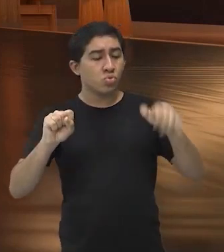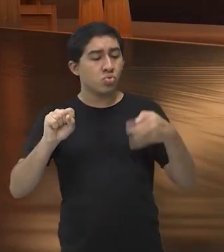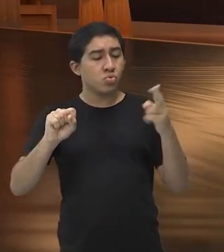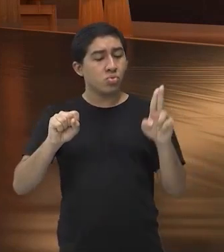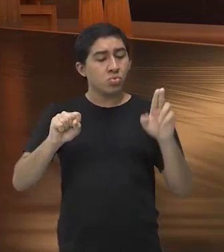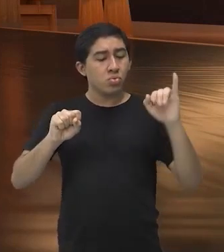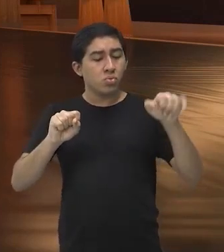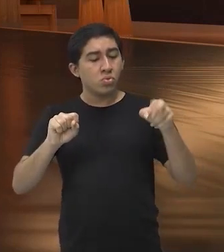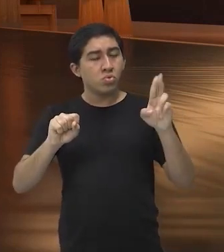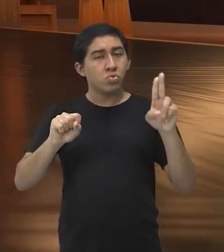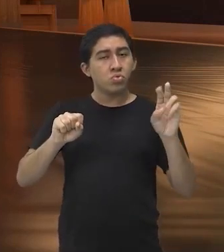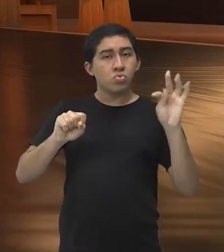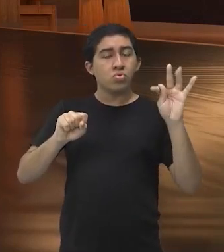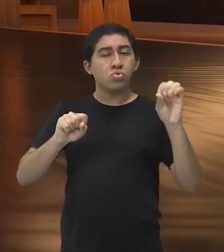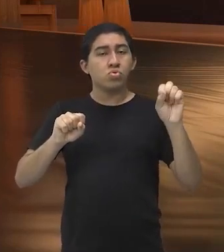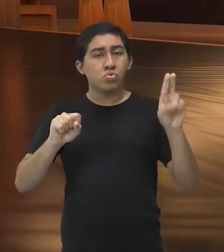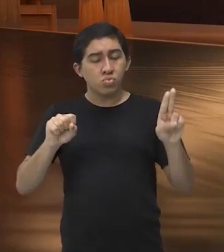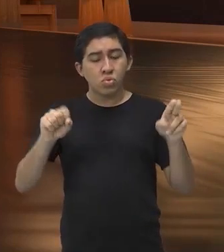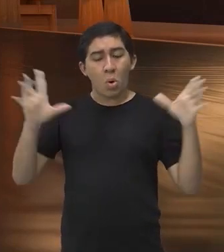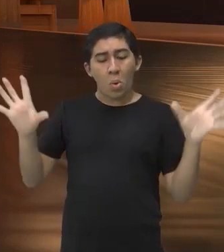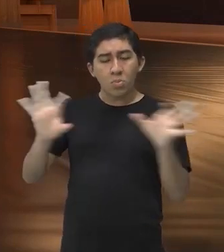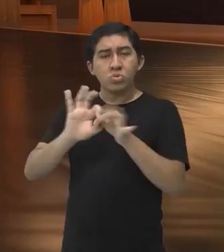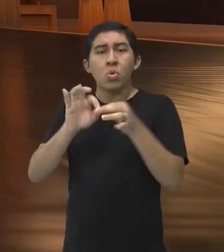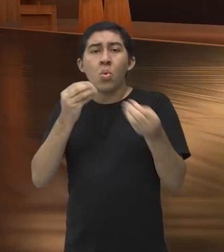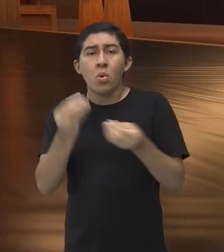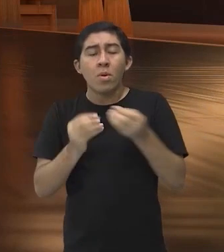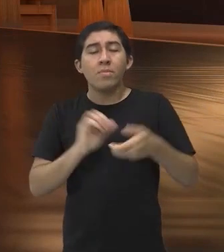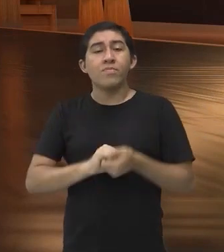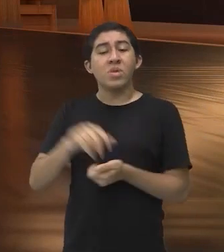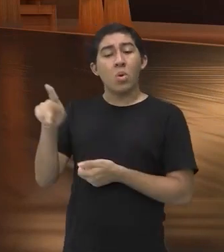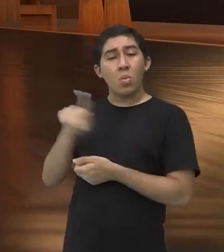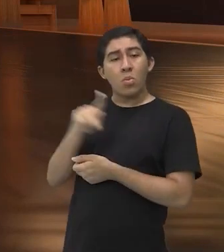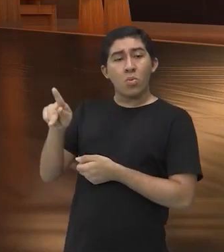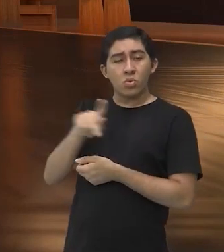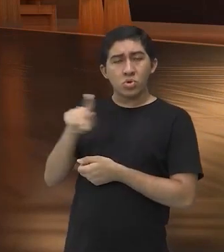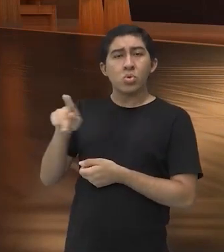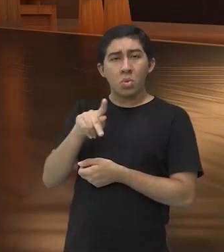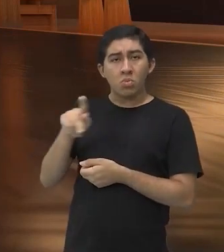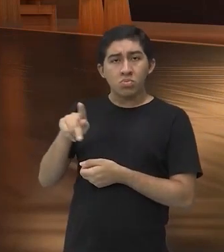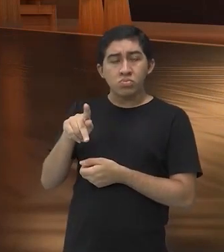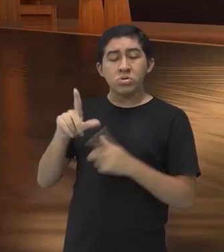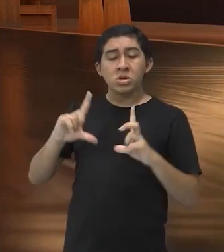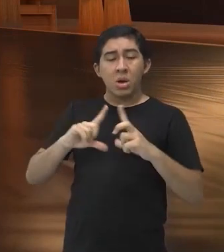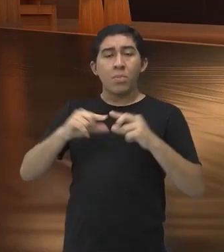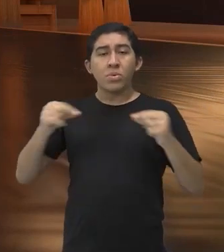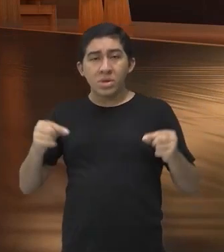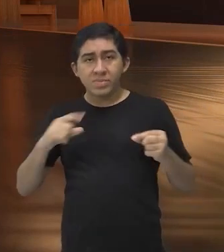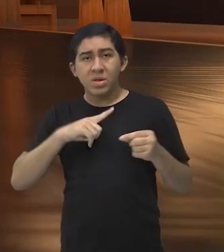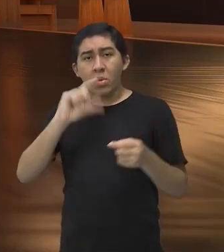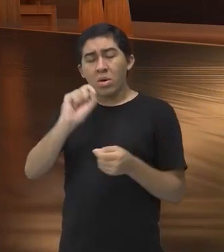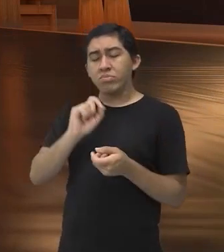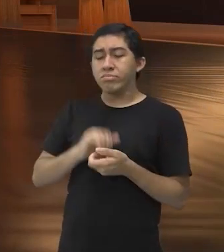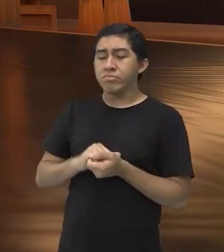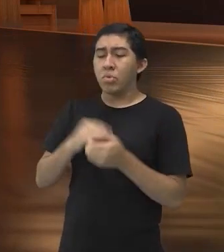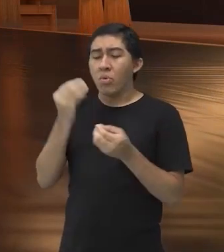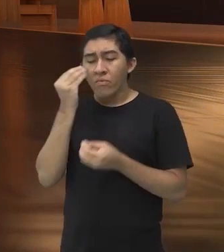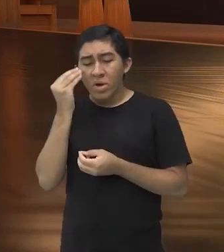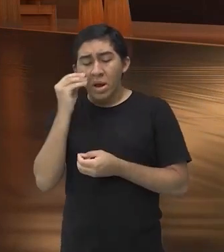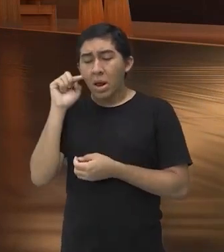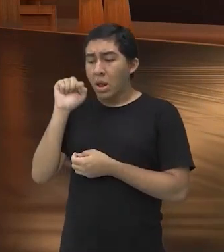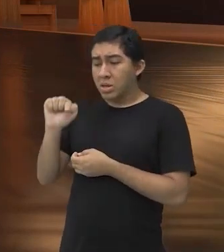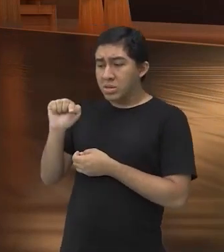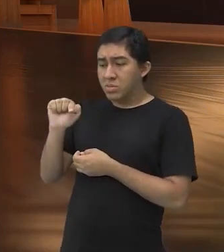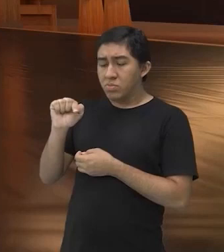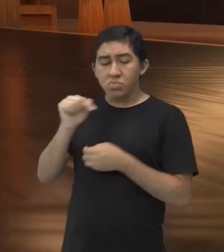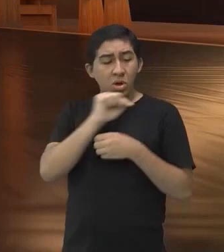o professor, né, japonês, Jigoro Kano, ele sistematiza ali um pouco o Jiu-Jitsu,